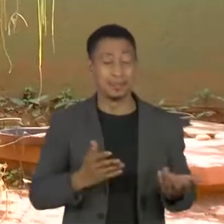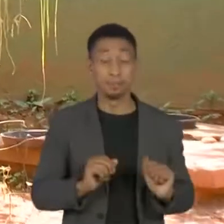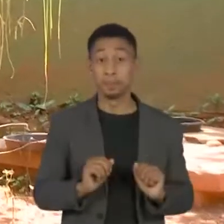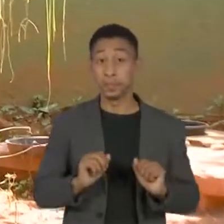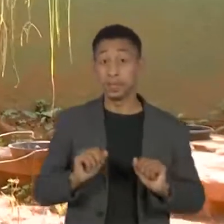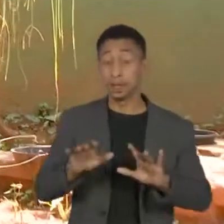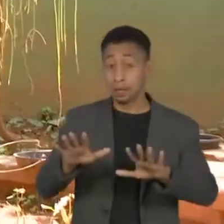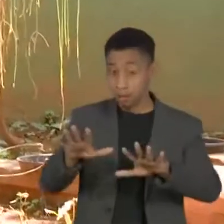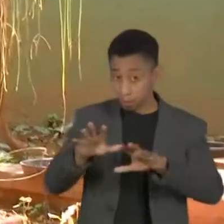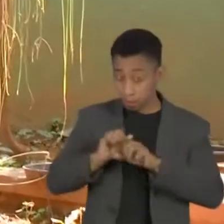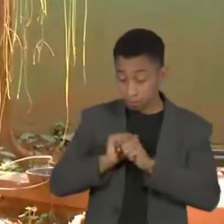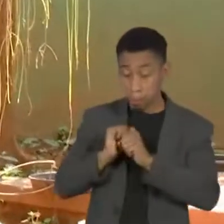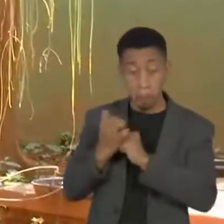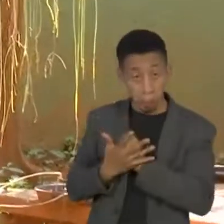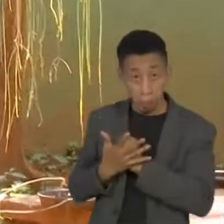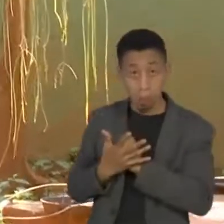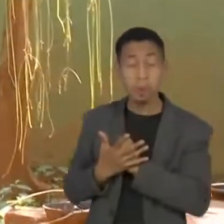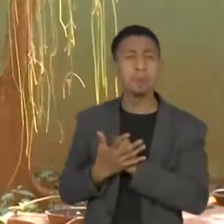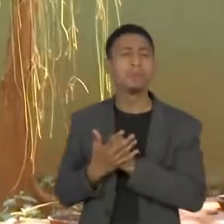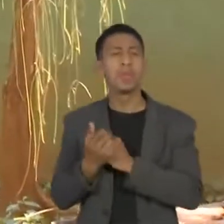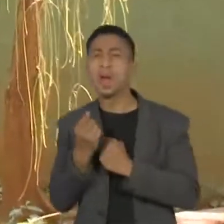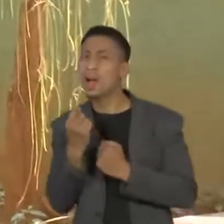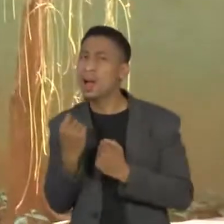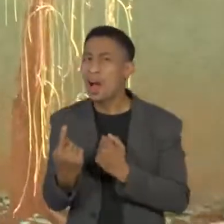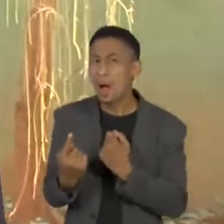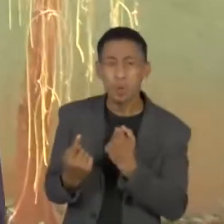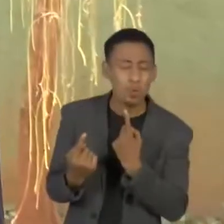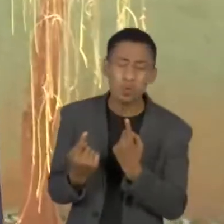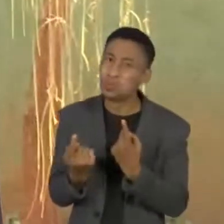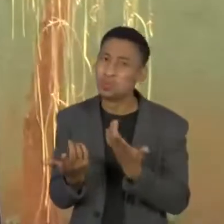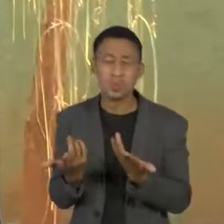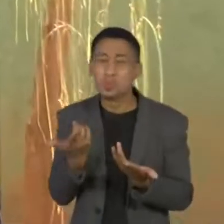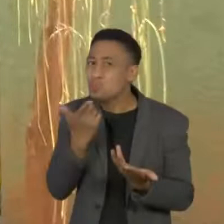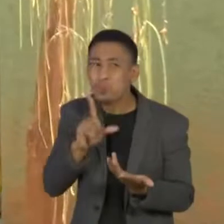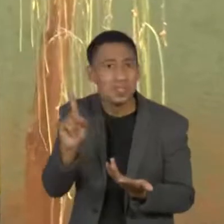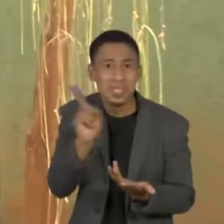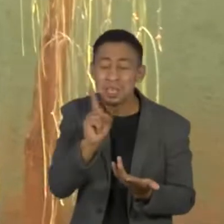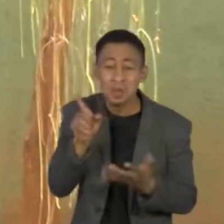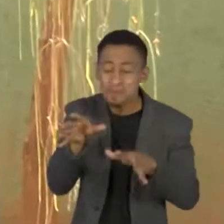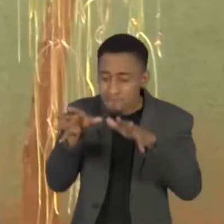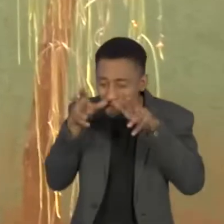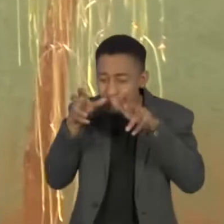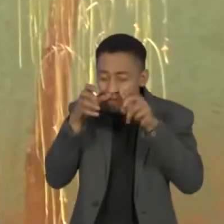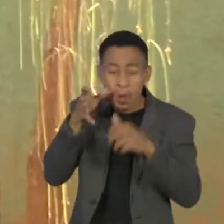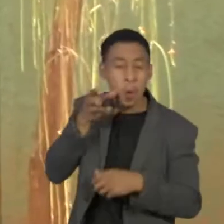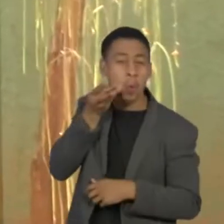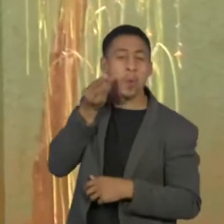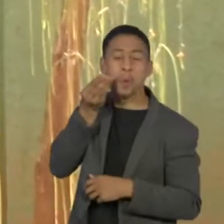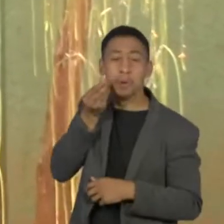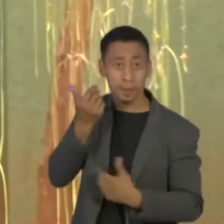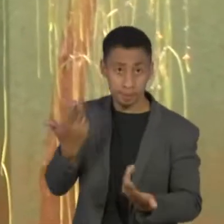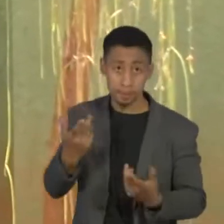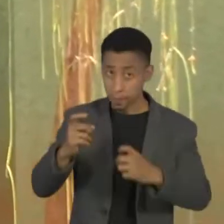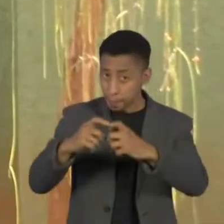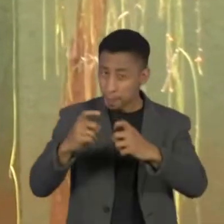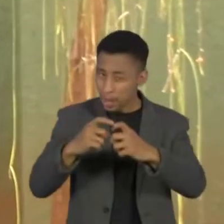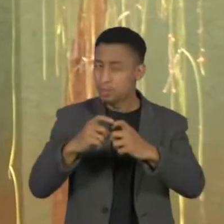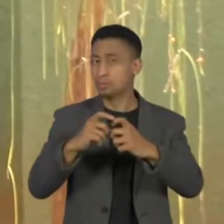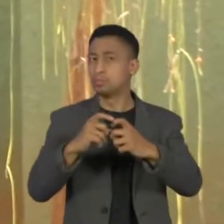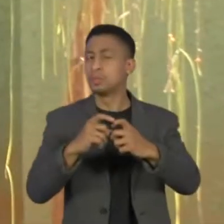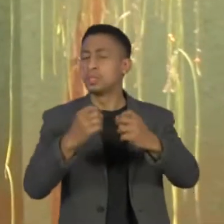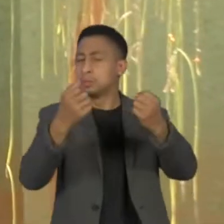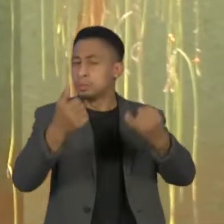pacientes que tiveram Covid-19 recuperaram o paladar em poucas semanas. Segundo os médicos, muitas pessoas chegam aos